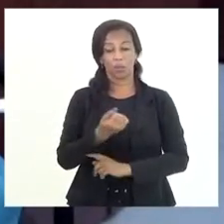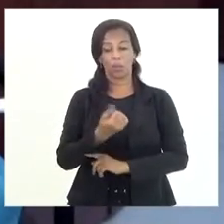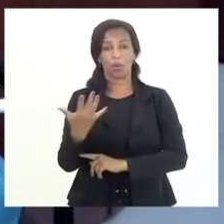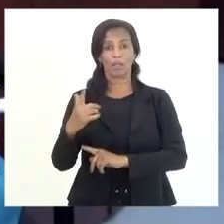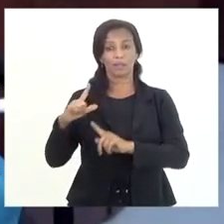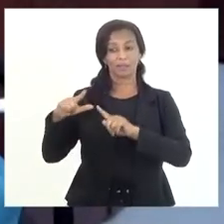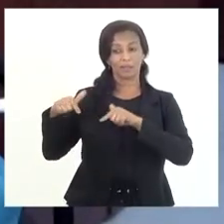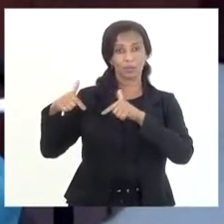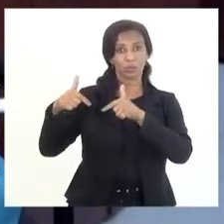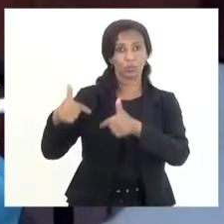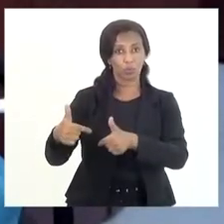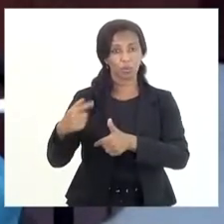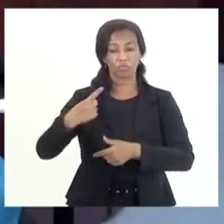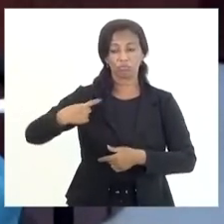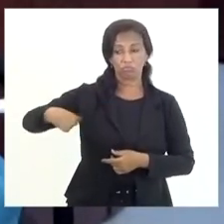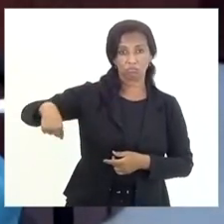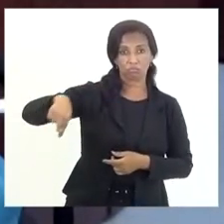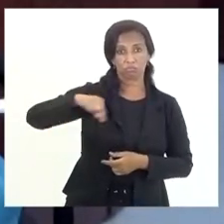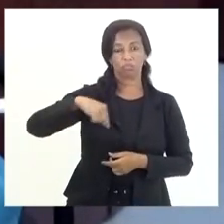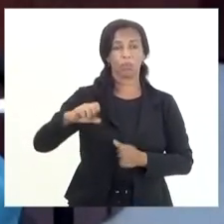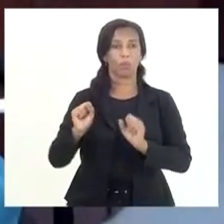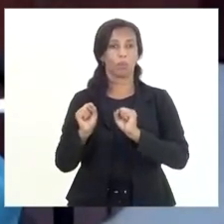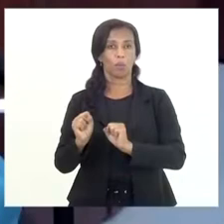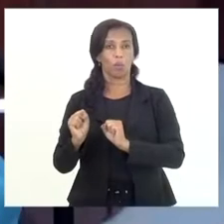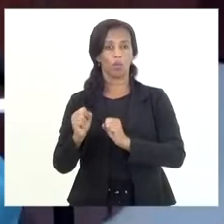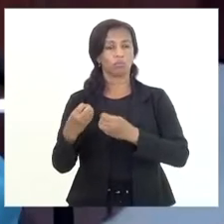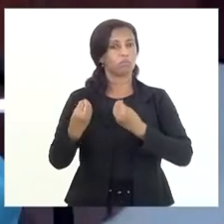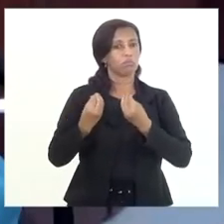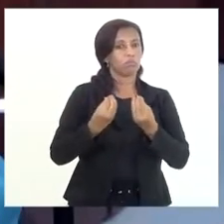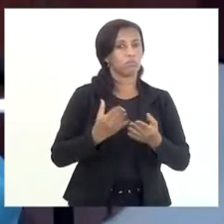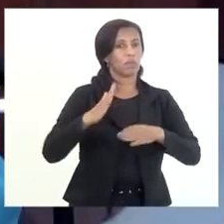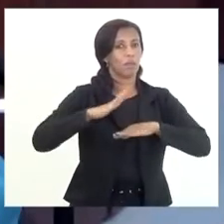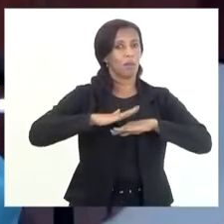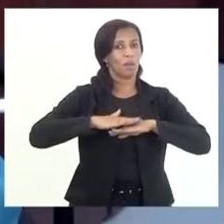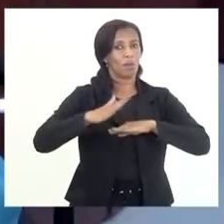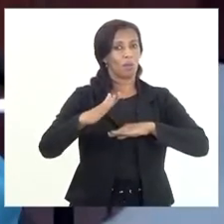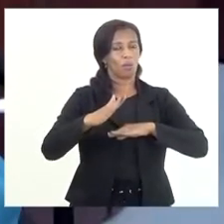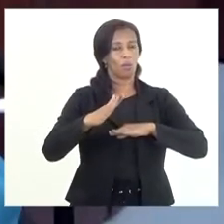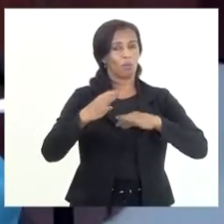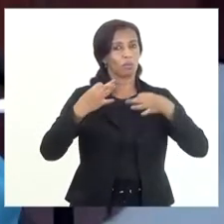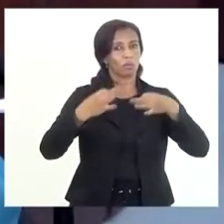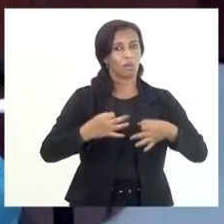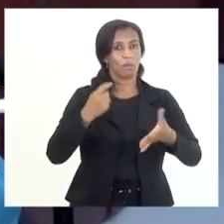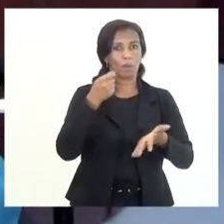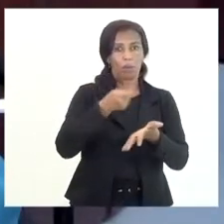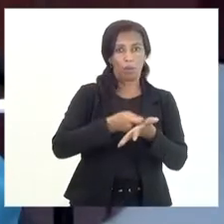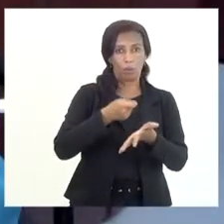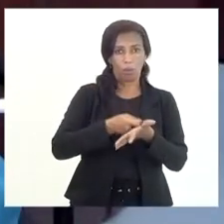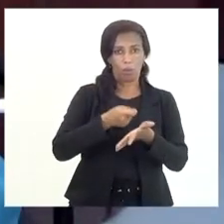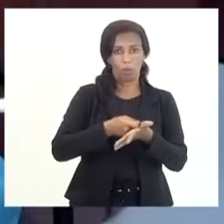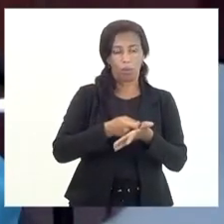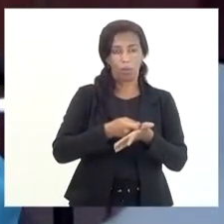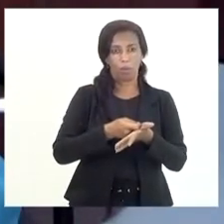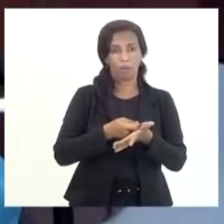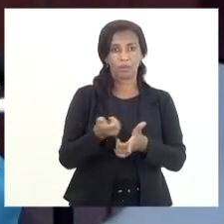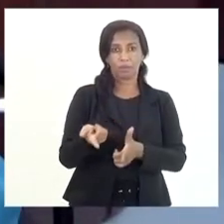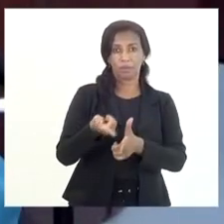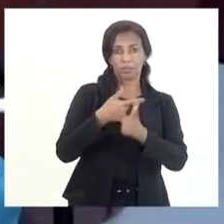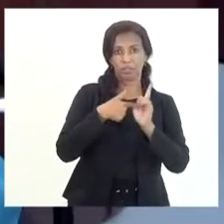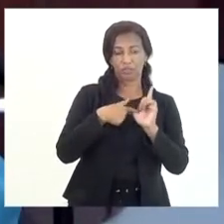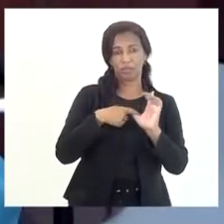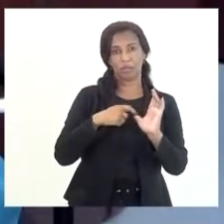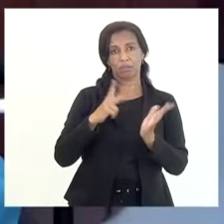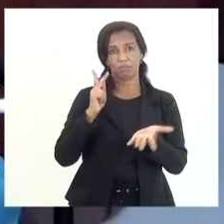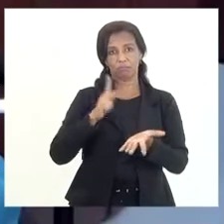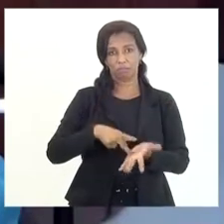ações que a gente pode trazer com maior efetividade para a cobrança do crédito inscrito em dívida ativa.